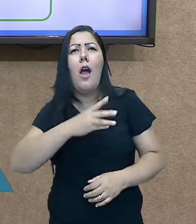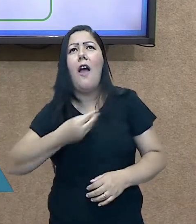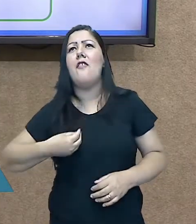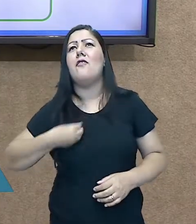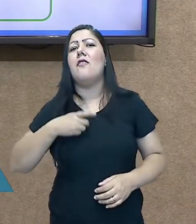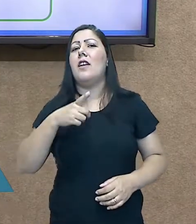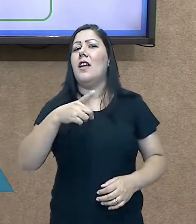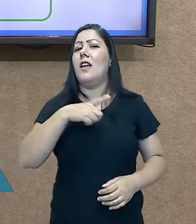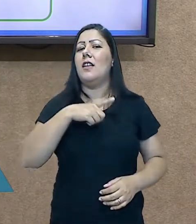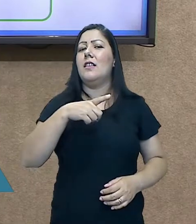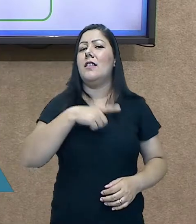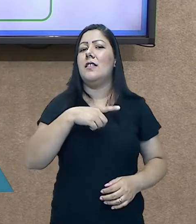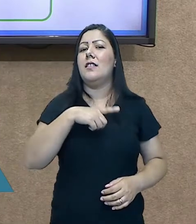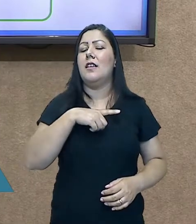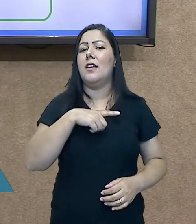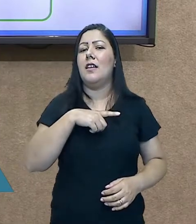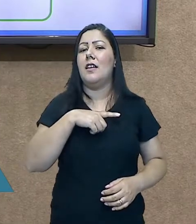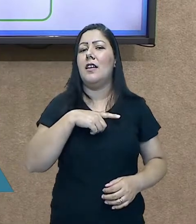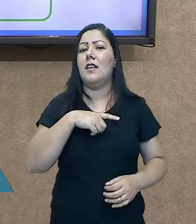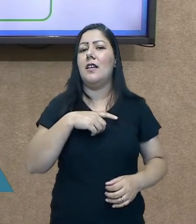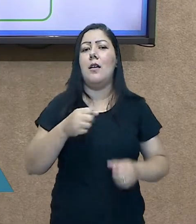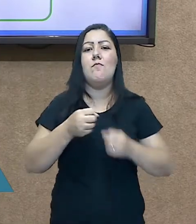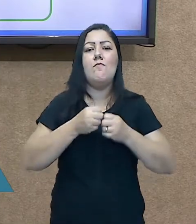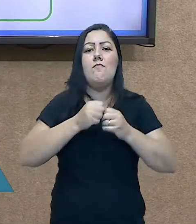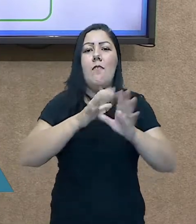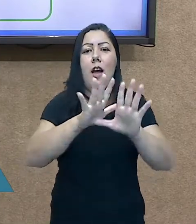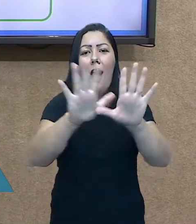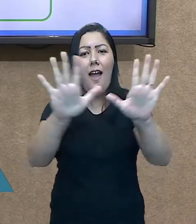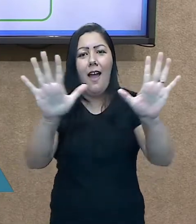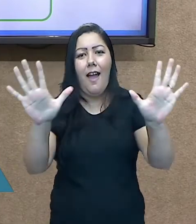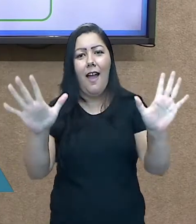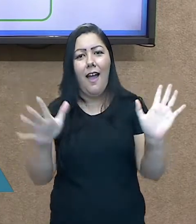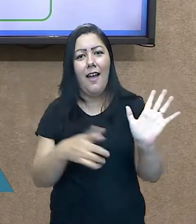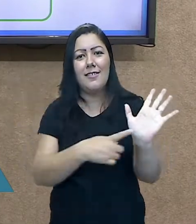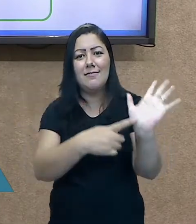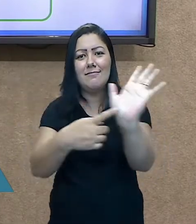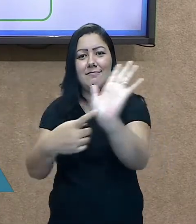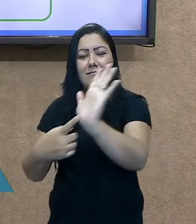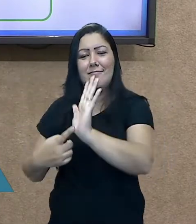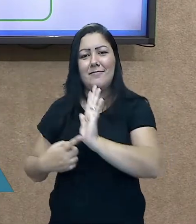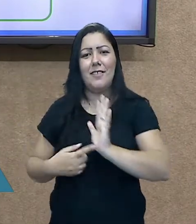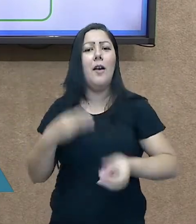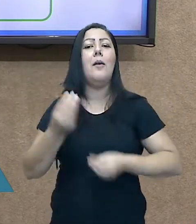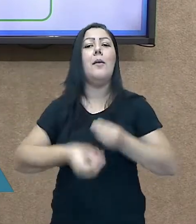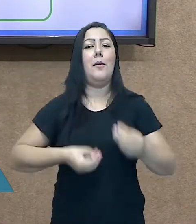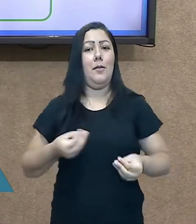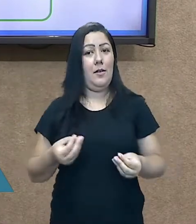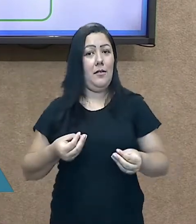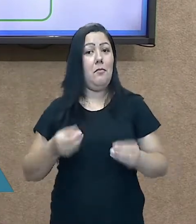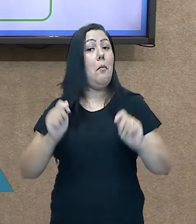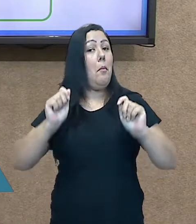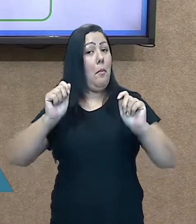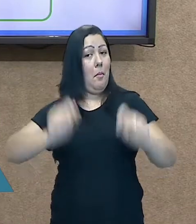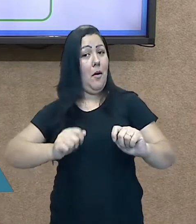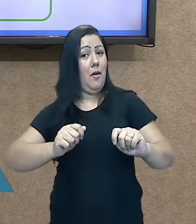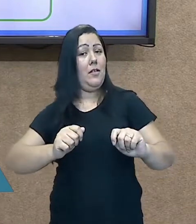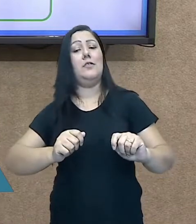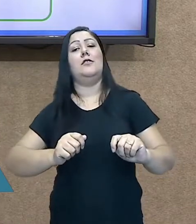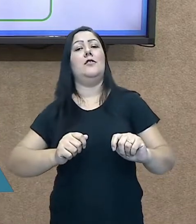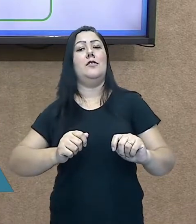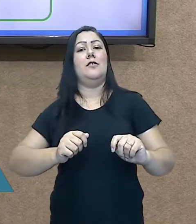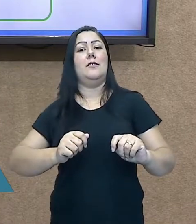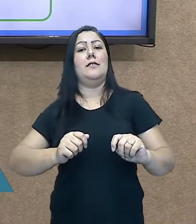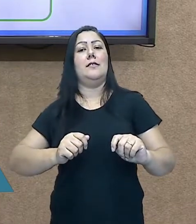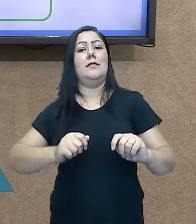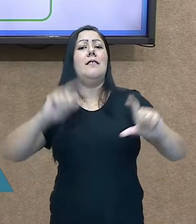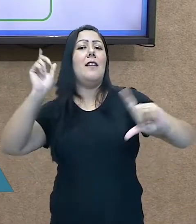Nós podemos usar as mídias? Podemos. E nós devemos, inclusive. Porque nós não podemos ficar parados no